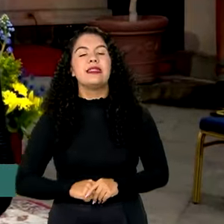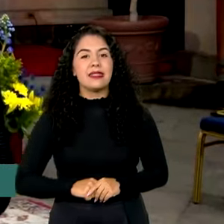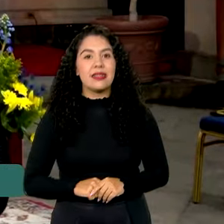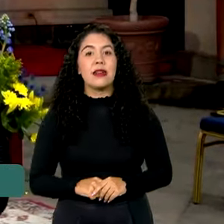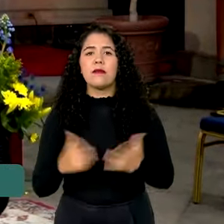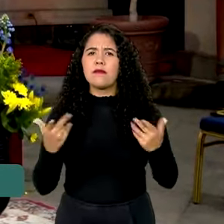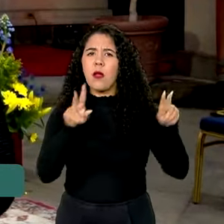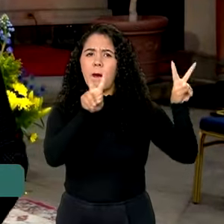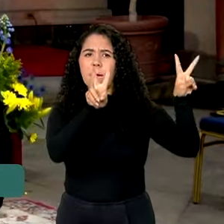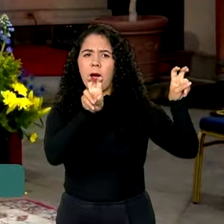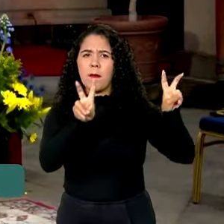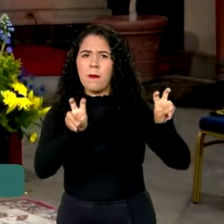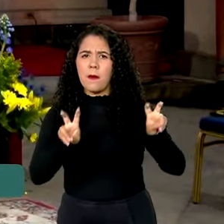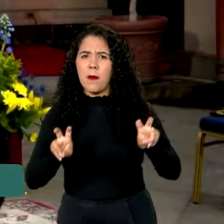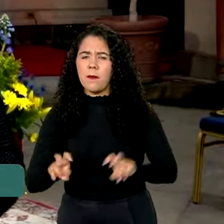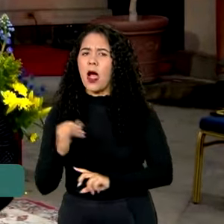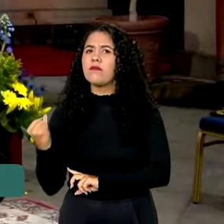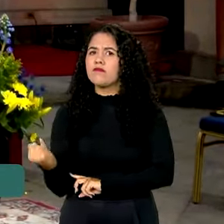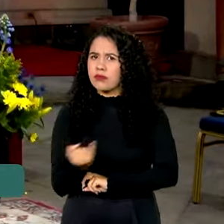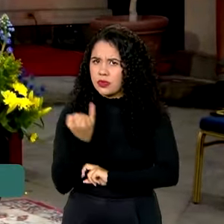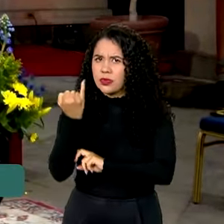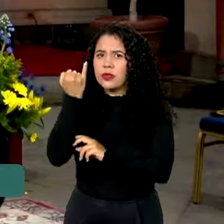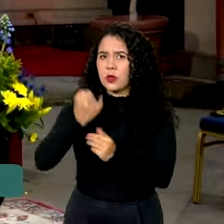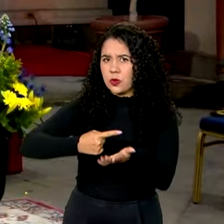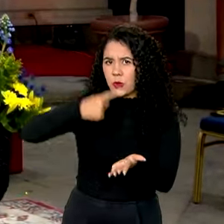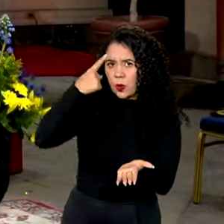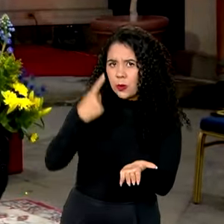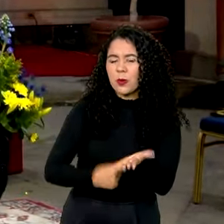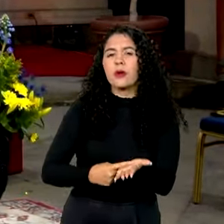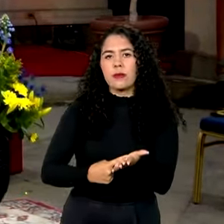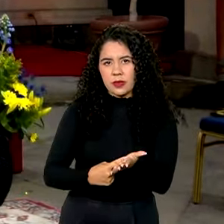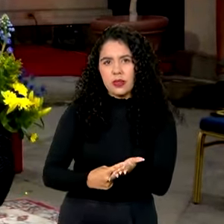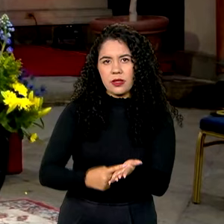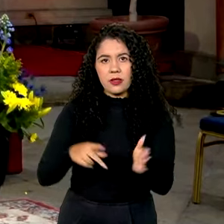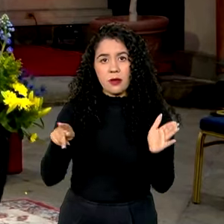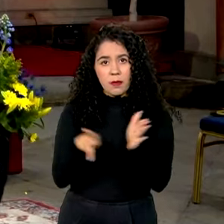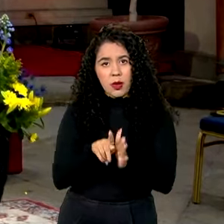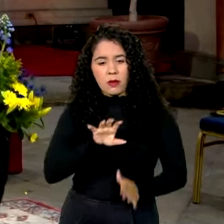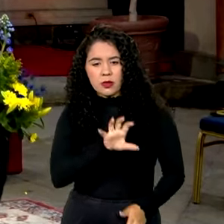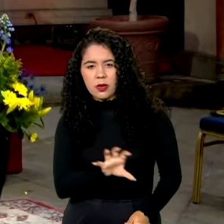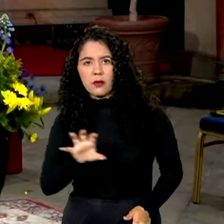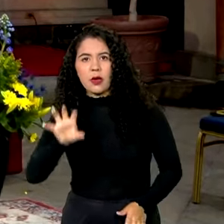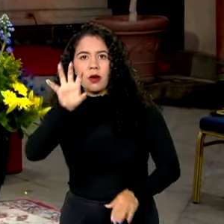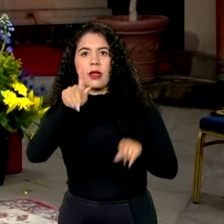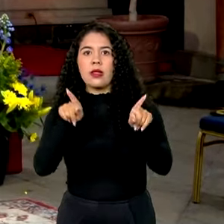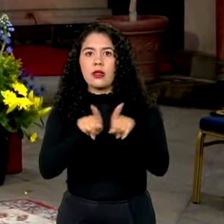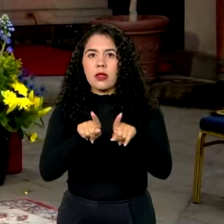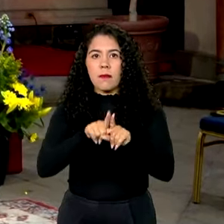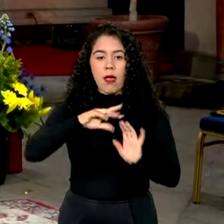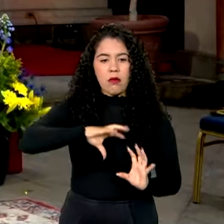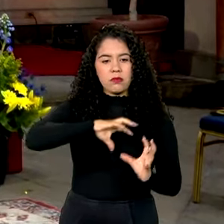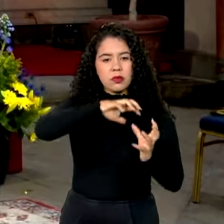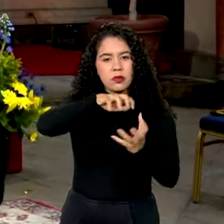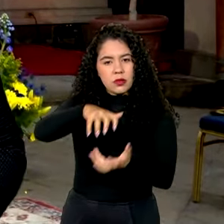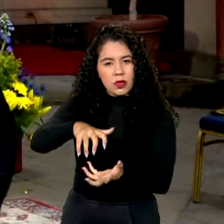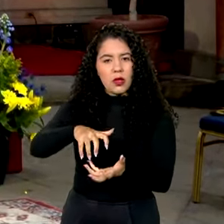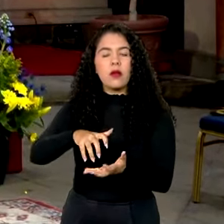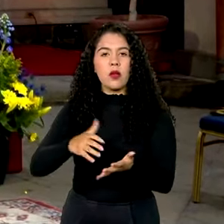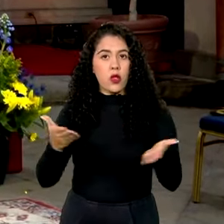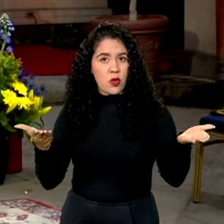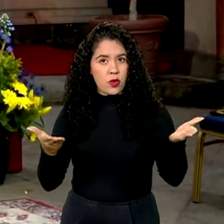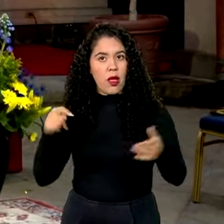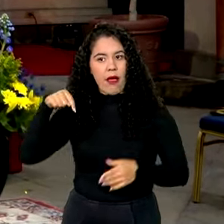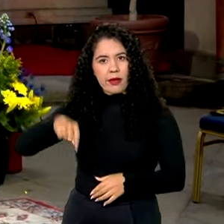Temas relevantes das agendas regional e internacional também fizeram parte desse encontro aqui em